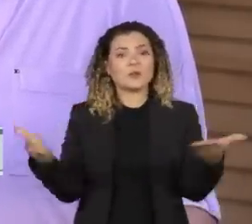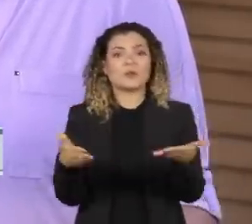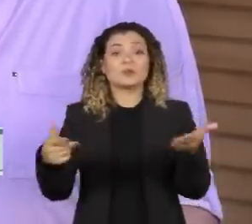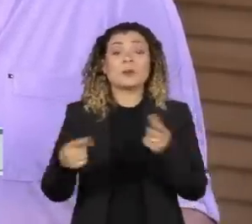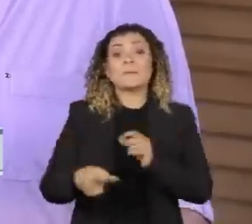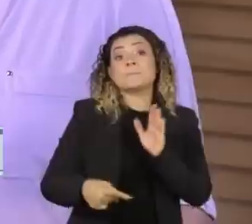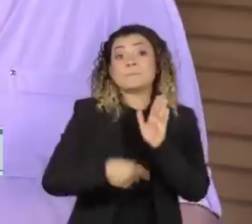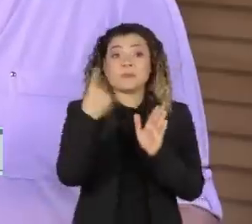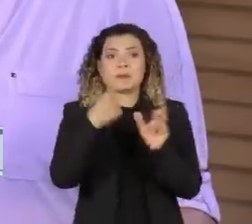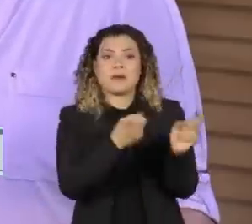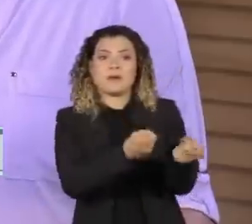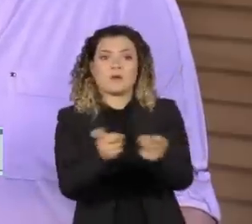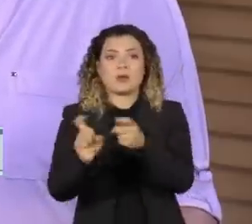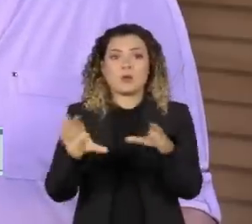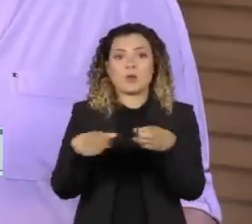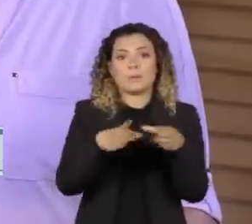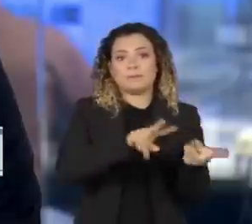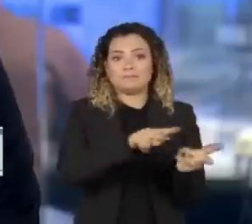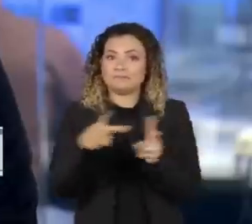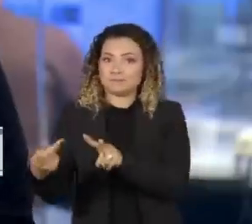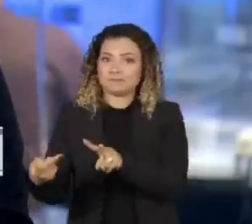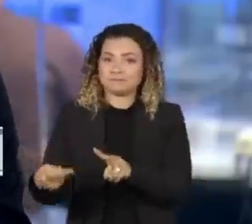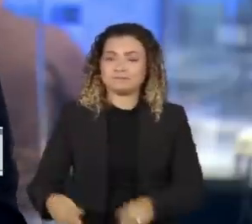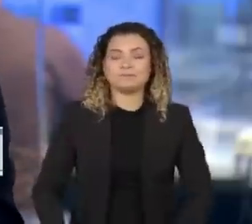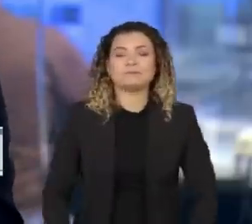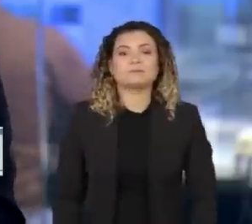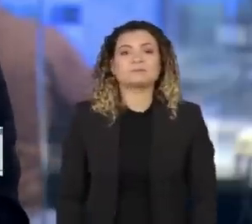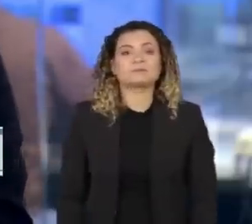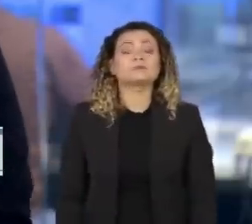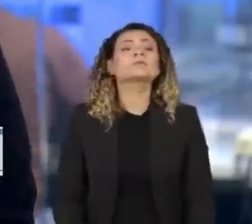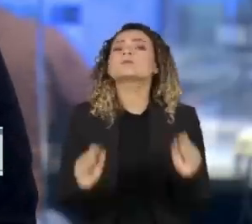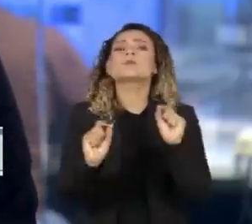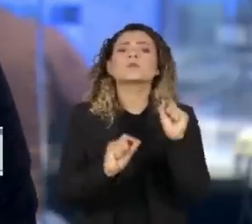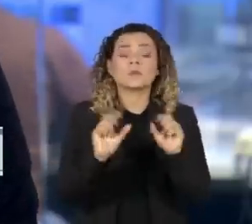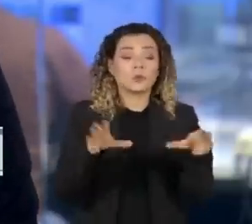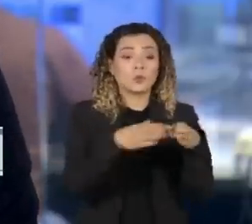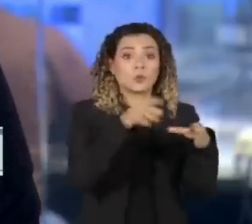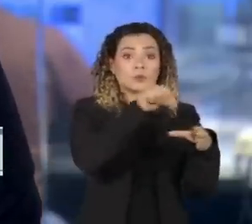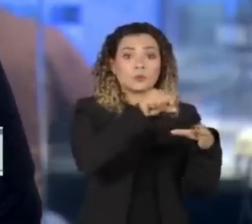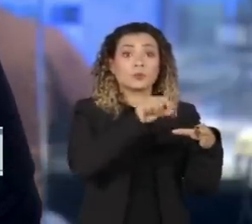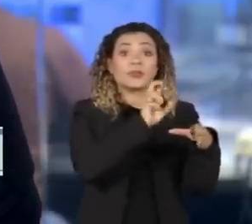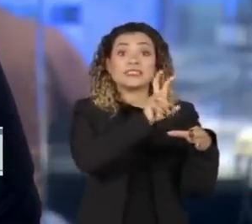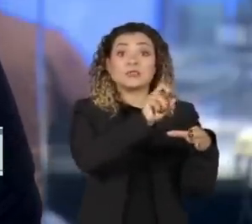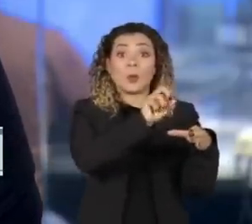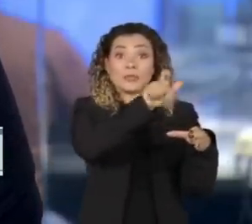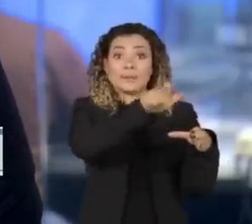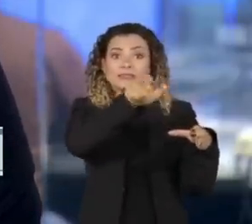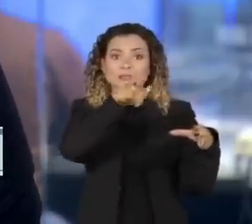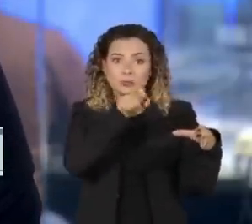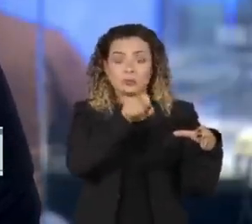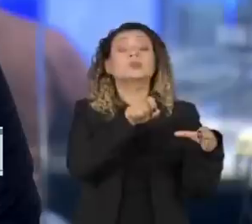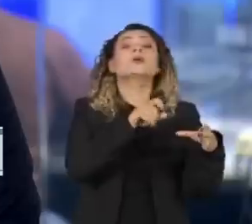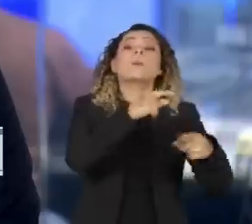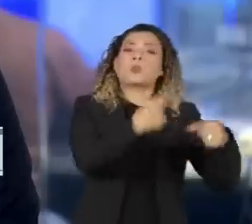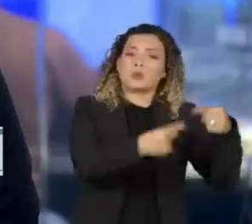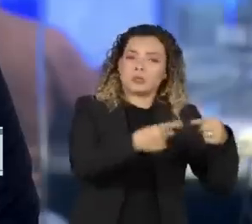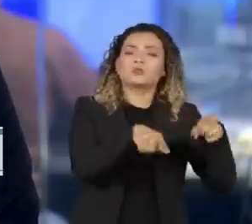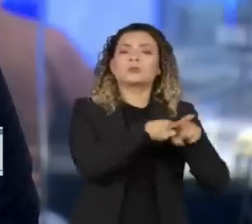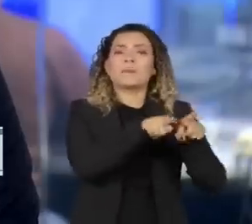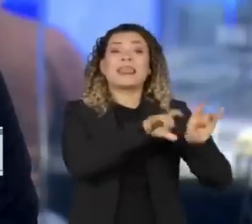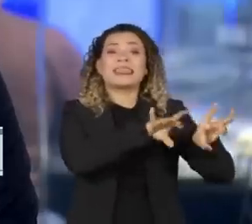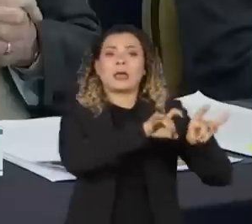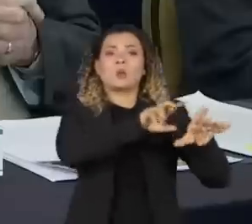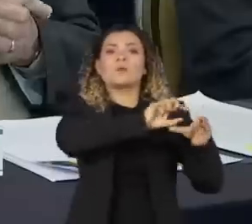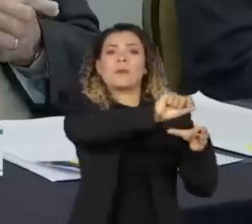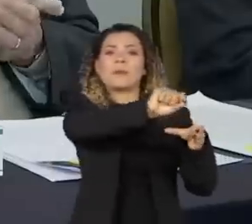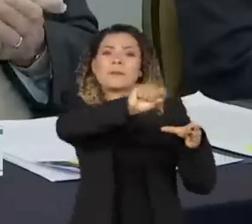primeira reunião com a equipe de transição. O grupo será composto por 50 nomes entre políticos e técnicos de diversas